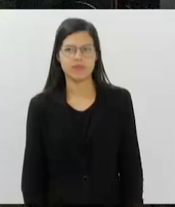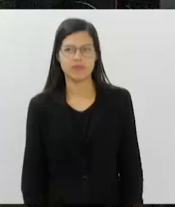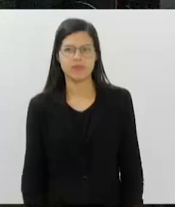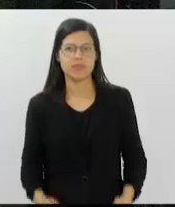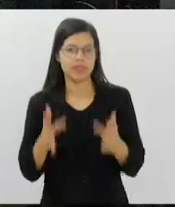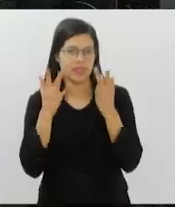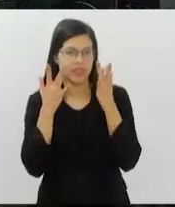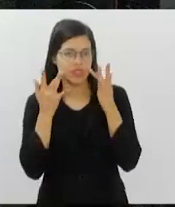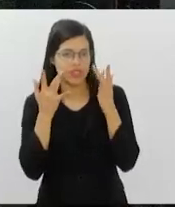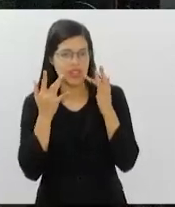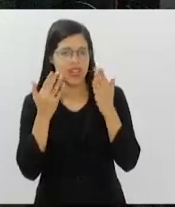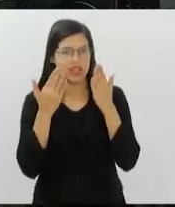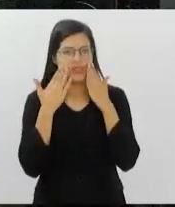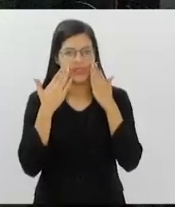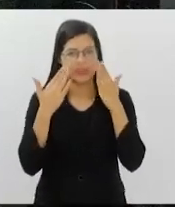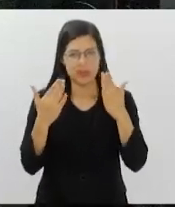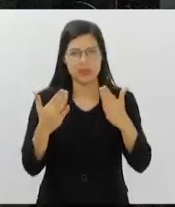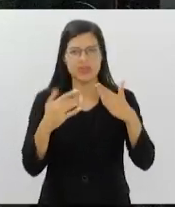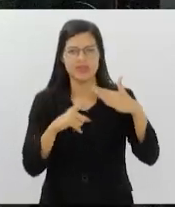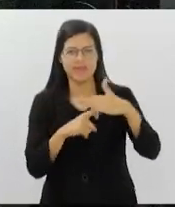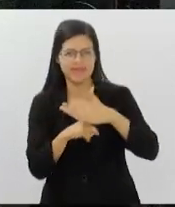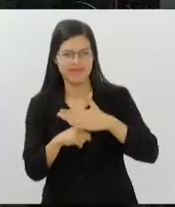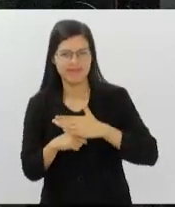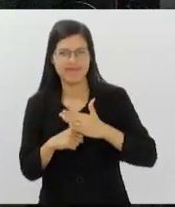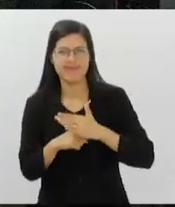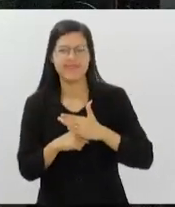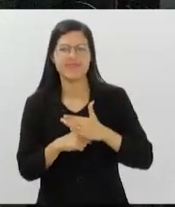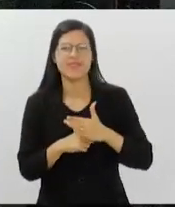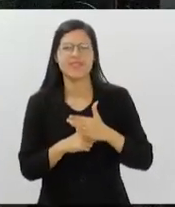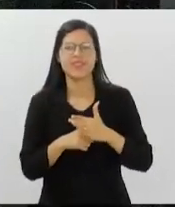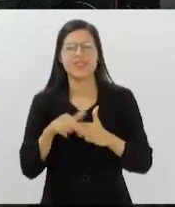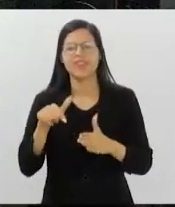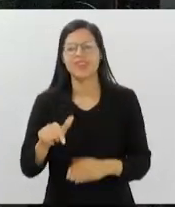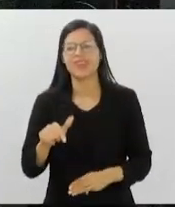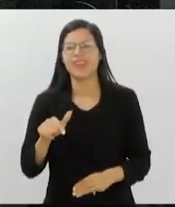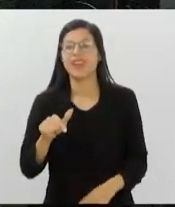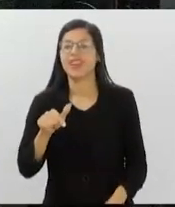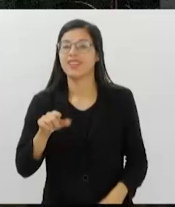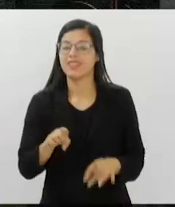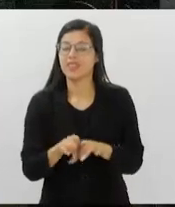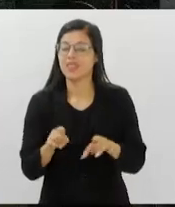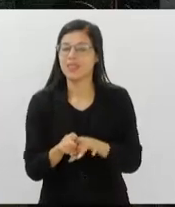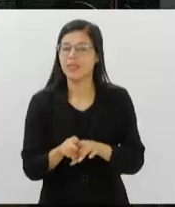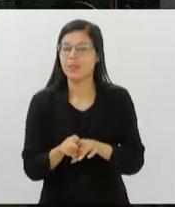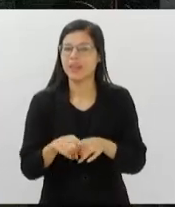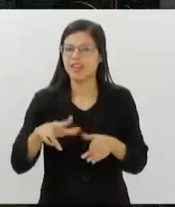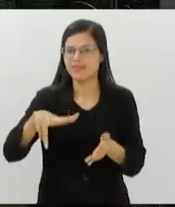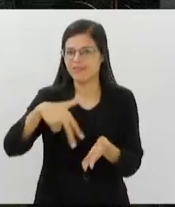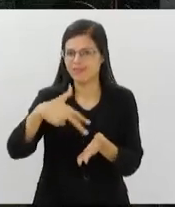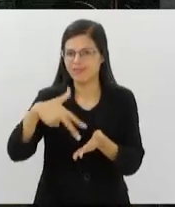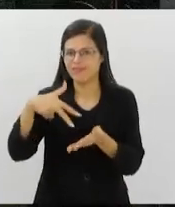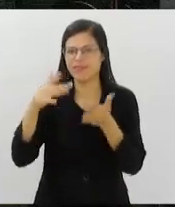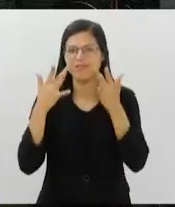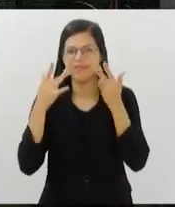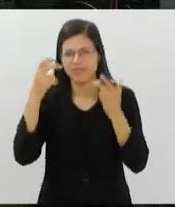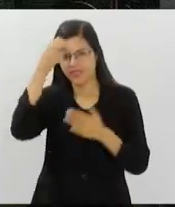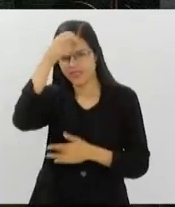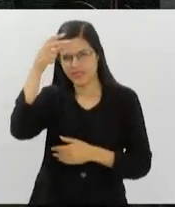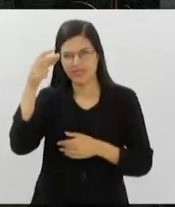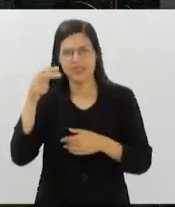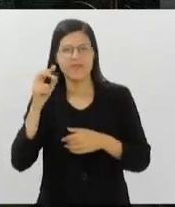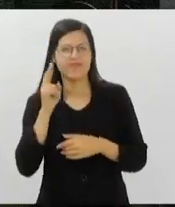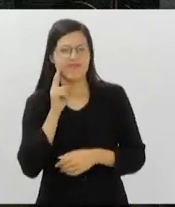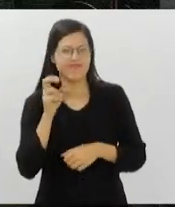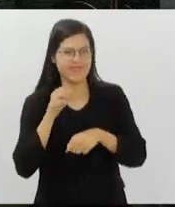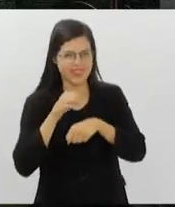Teatro e exposição, uma feira inspirada na Oktoberfest e um espetáculo de dança no Teatro Municipal. Confira as dicas para o seu